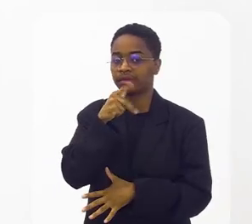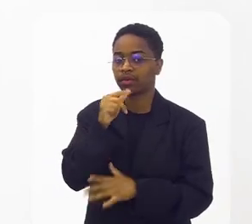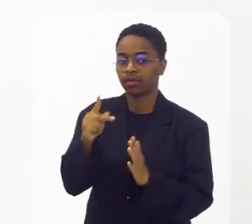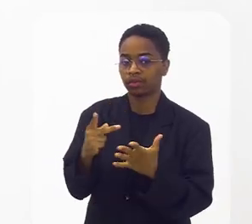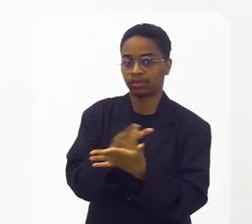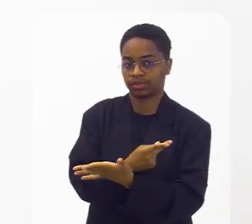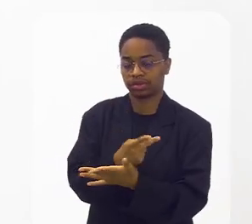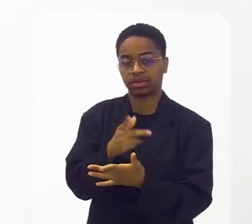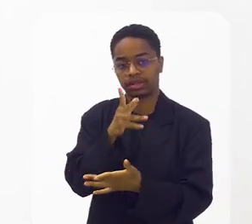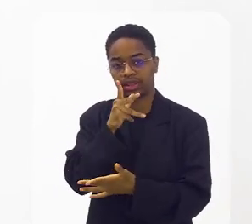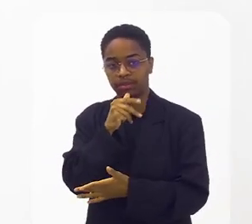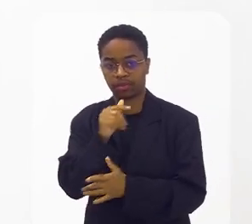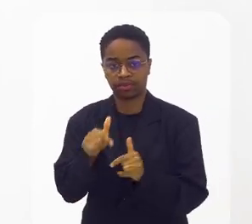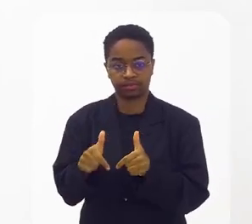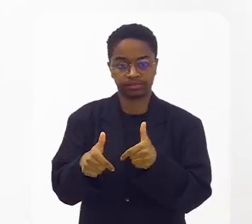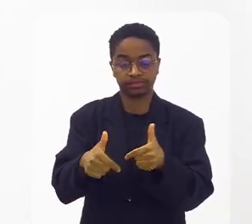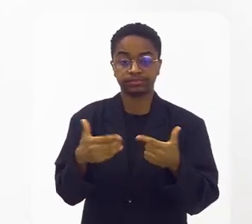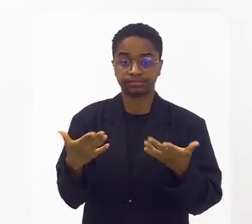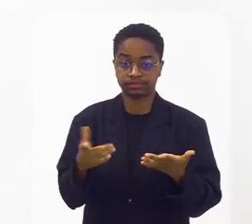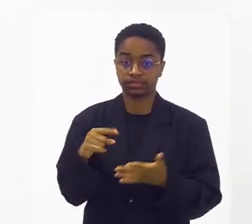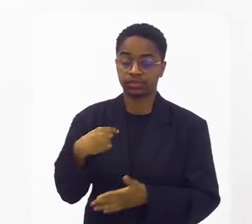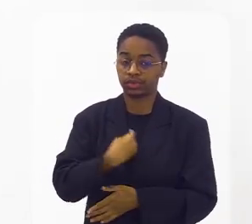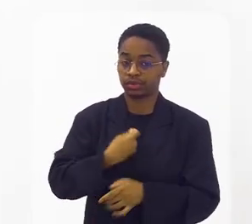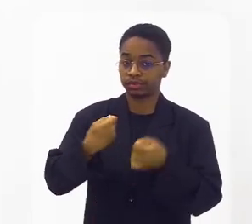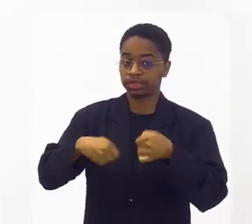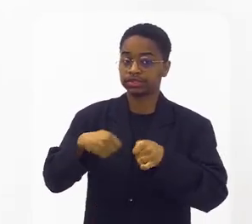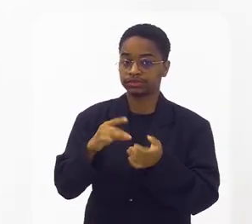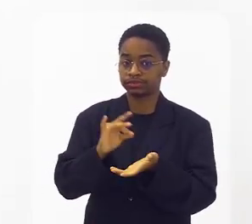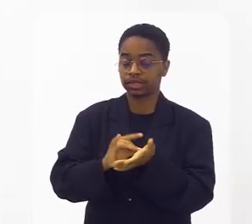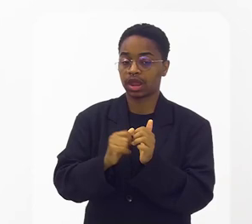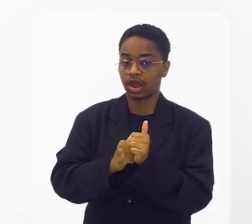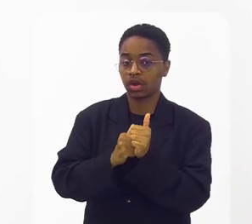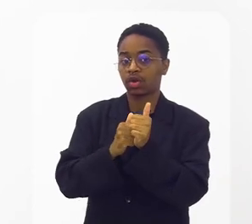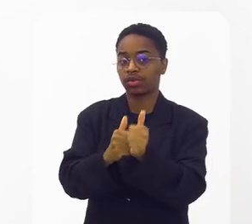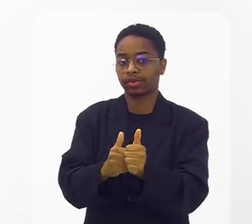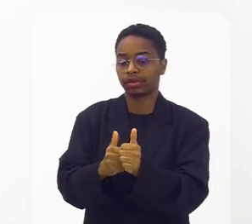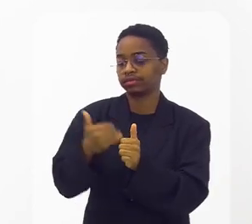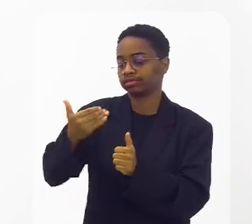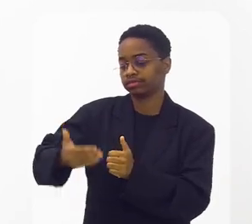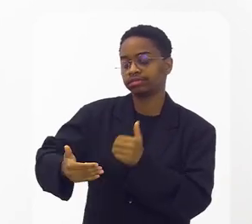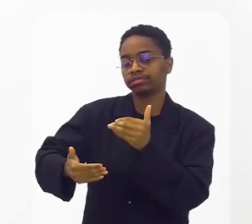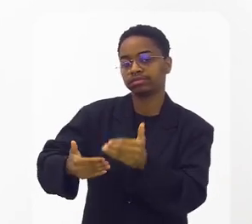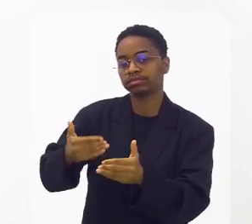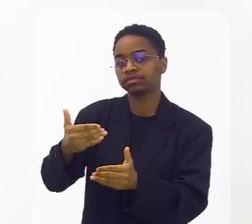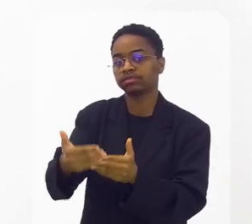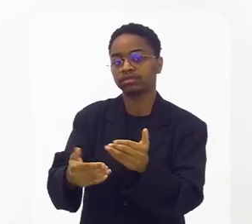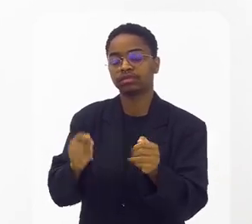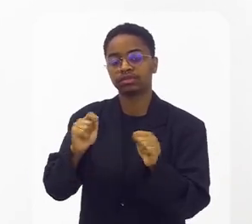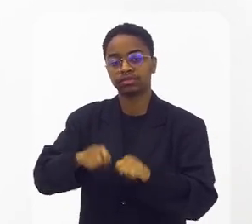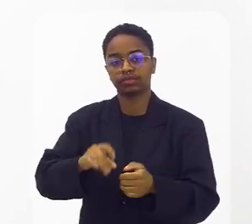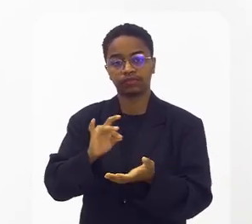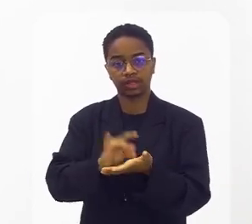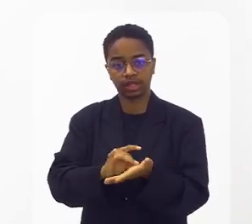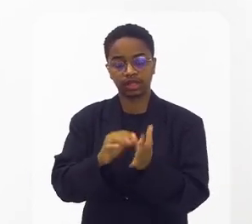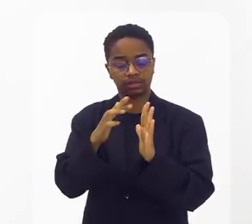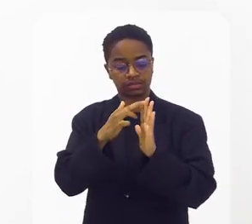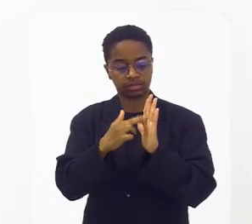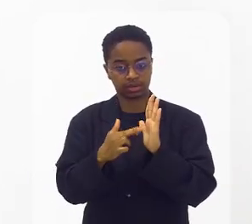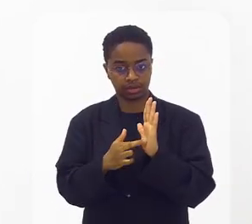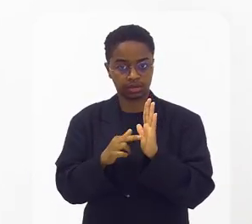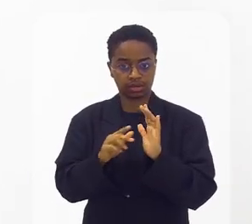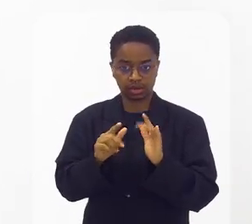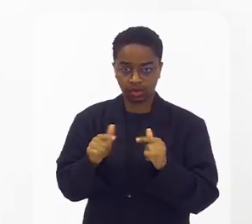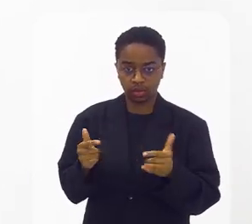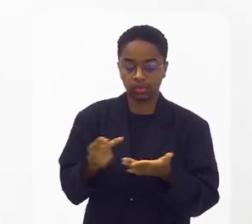muito para ser feita, para ser efetivada. E a gente precisa ali estar acompanhando o pari-passo para que elas sejam